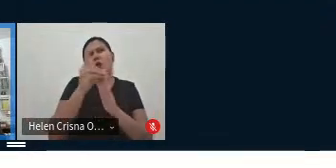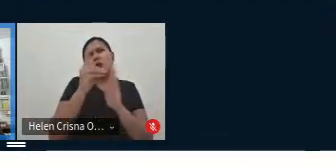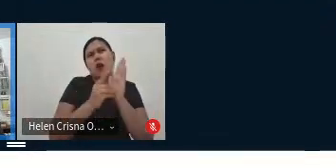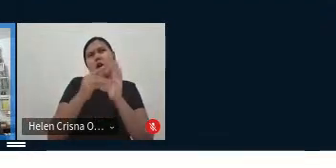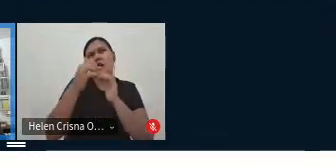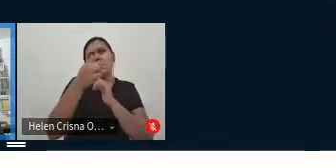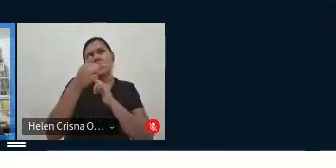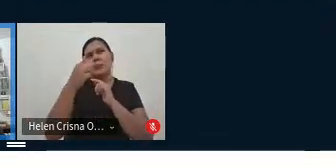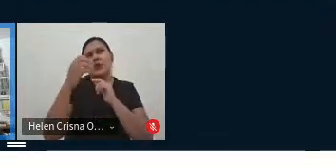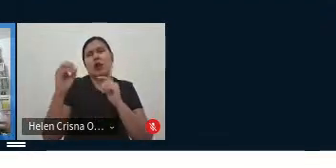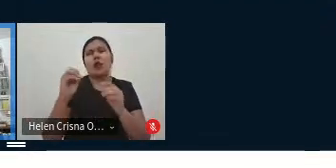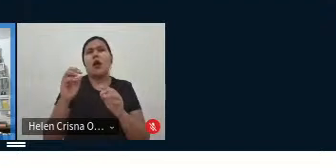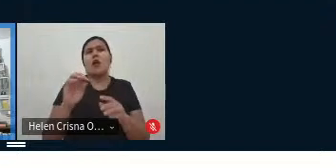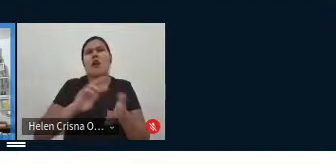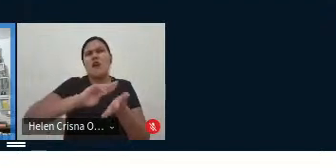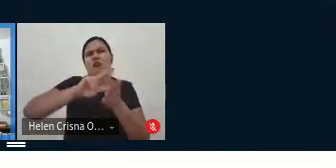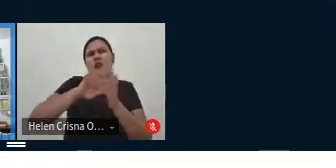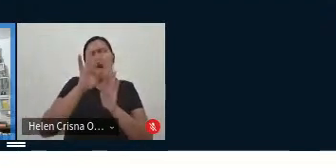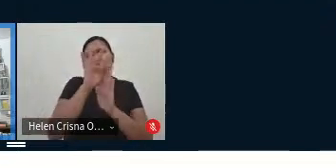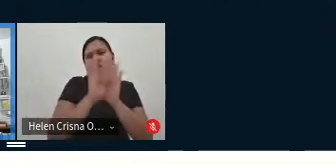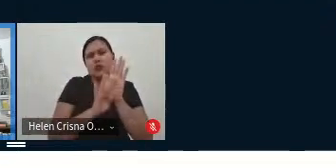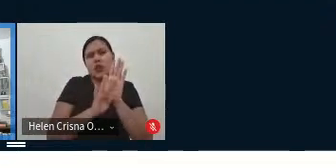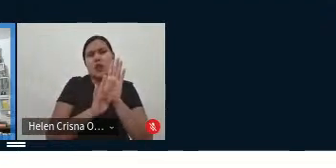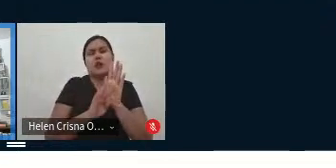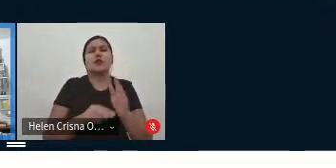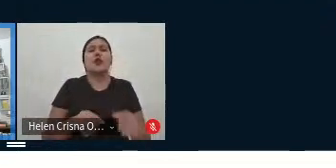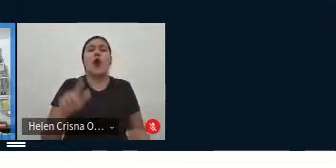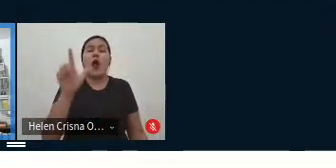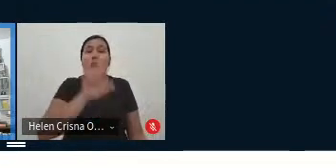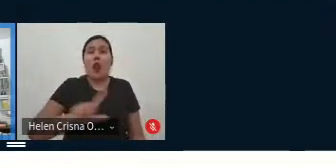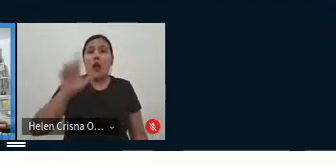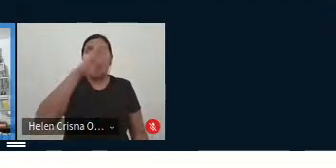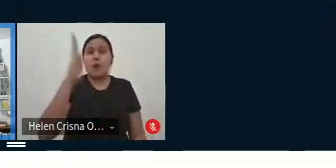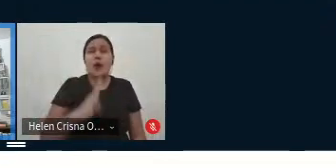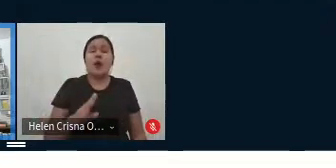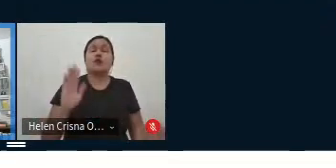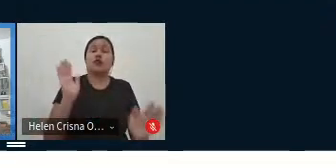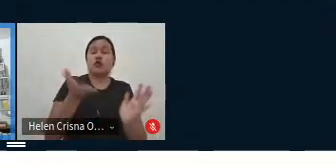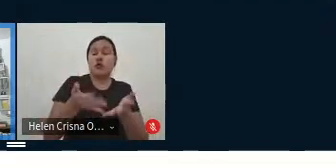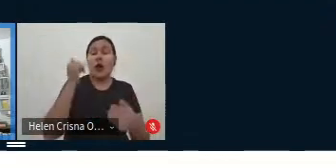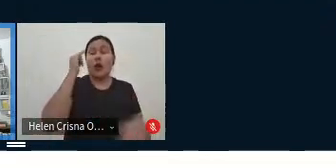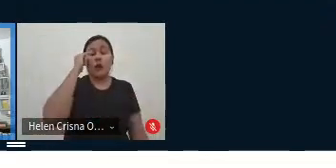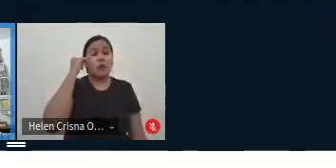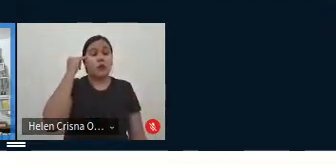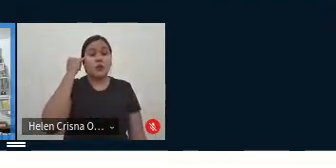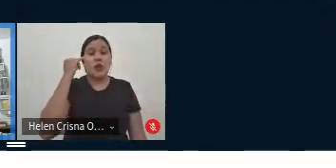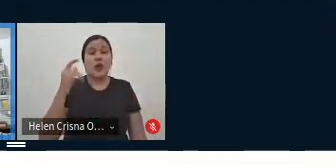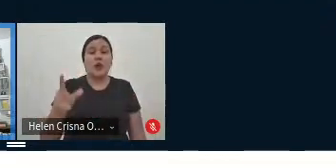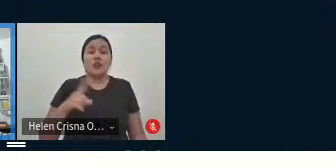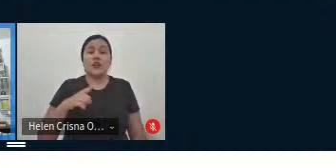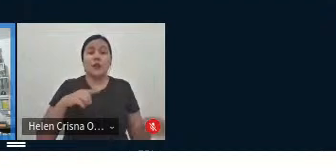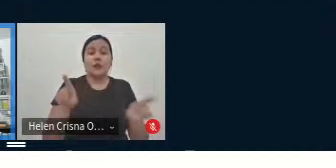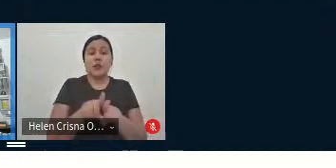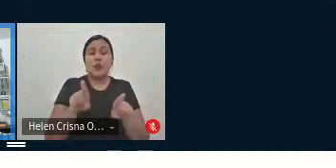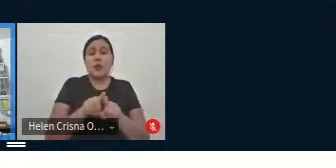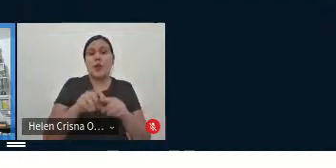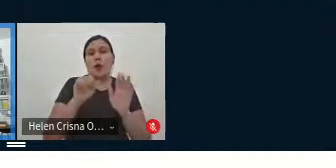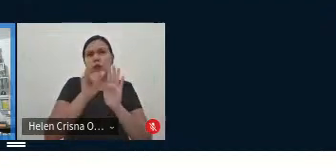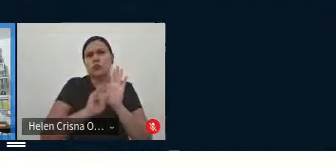200 textos literários brasileiros para o japonês, né? Tivemos a publicação lá, inclusive,